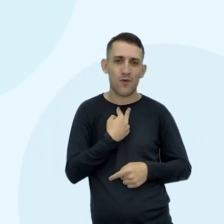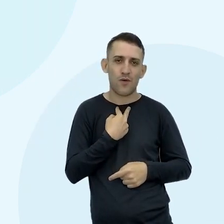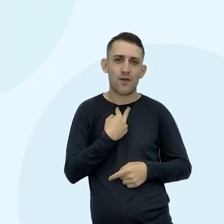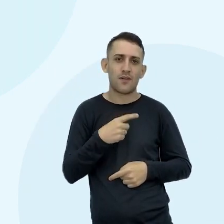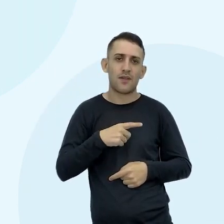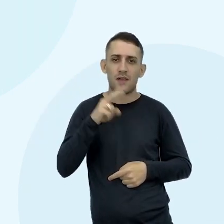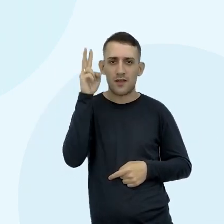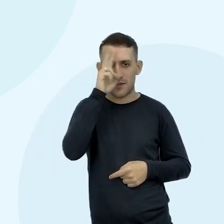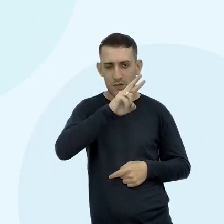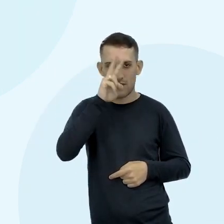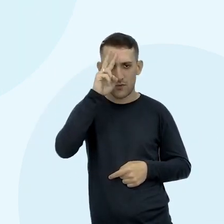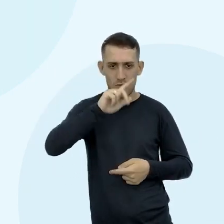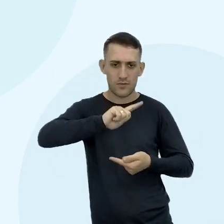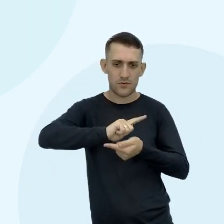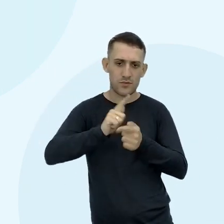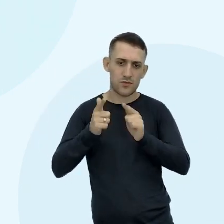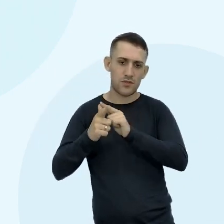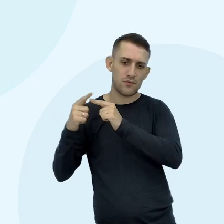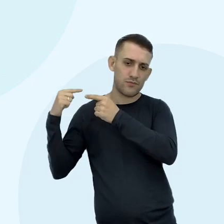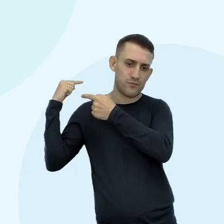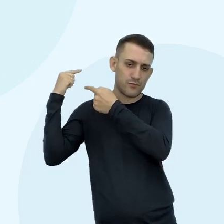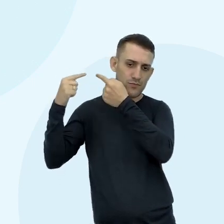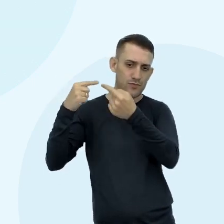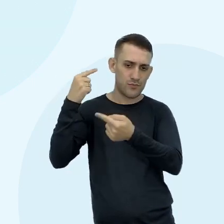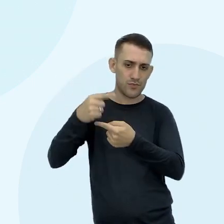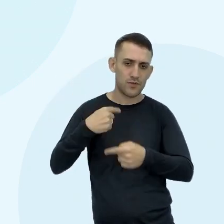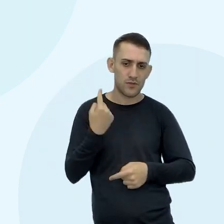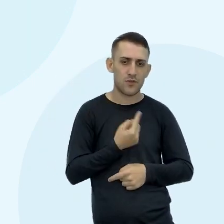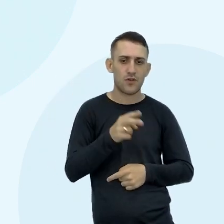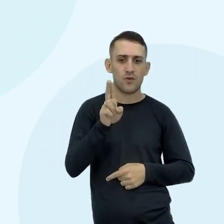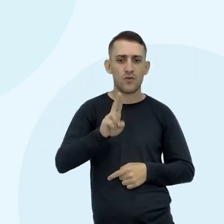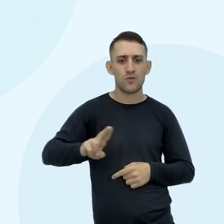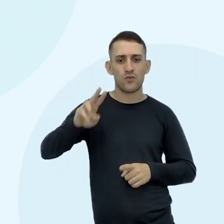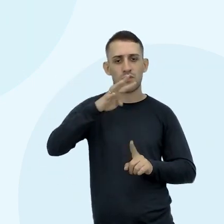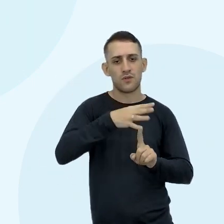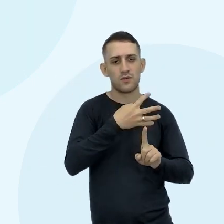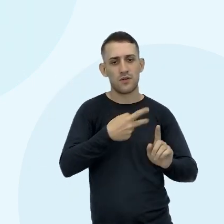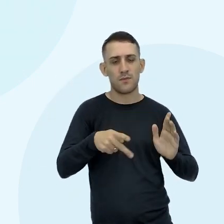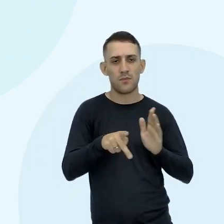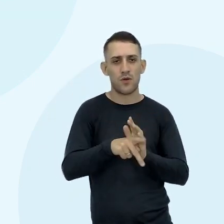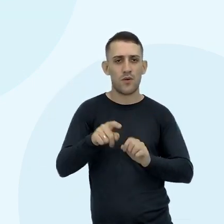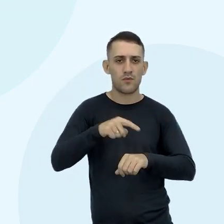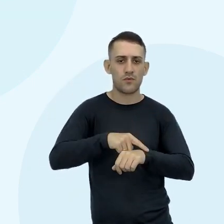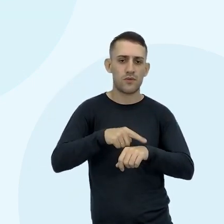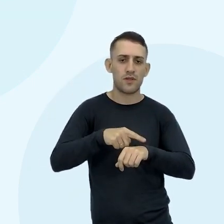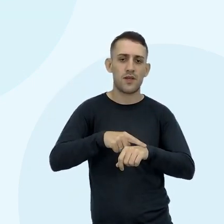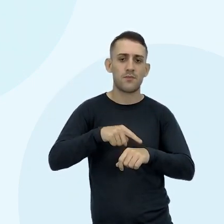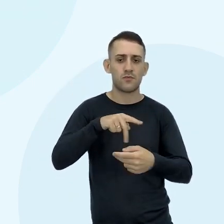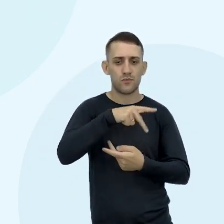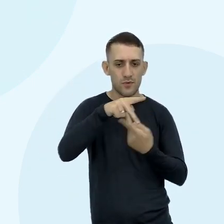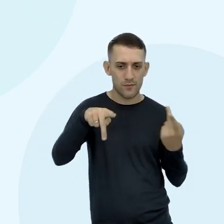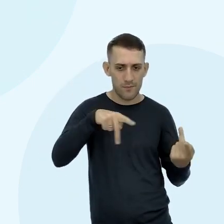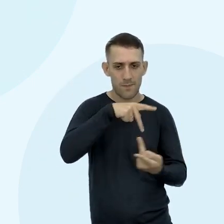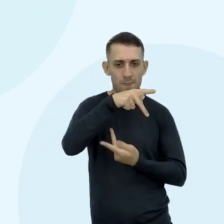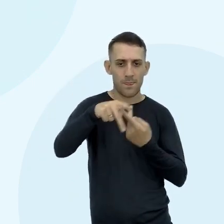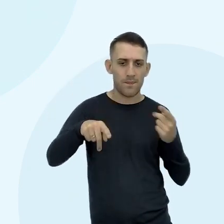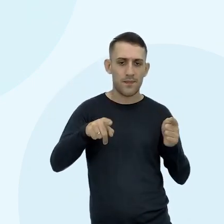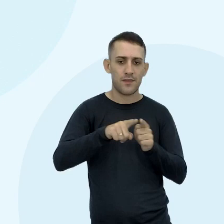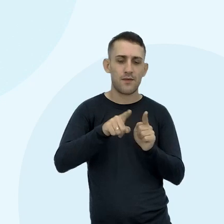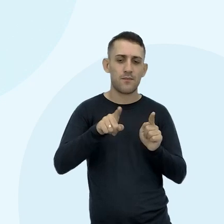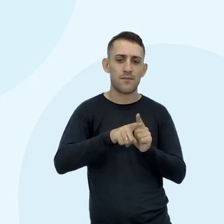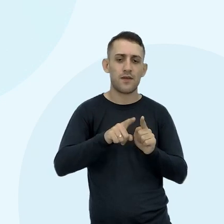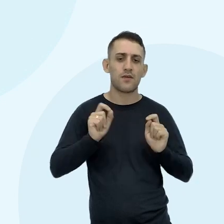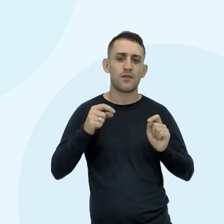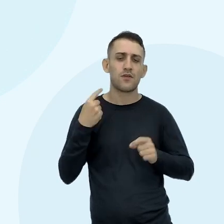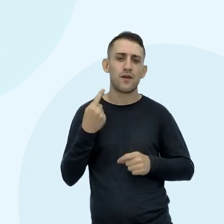Da história geológica Usamos ali Uma tabelinha bem lúdica Do tempo geológico Do planeta Dos seres vivos E entendemos